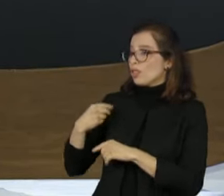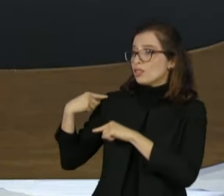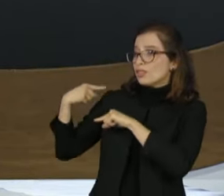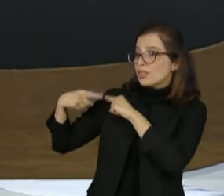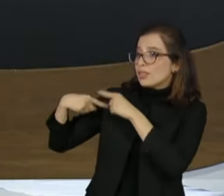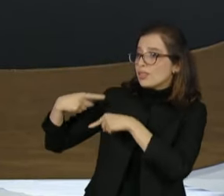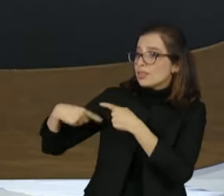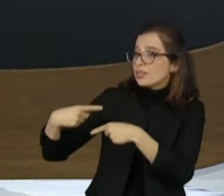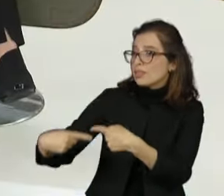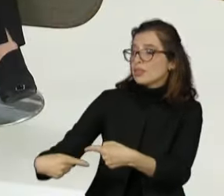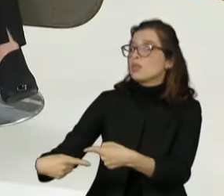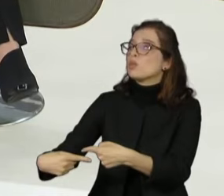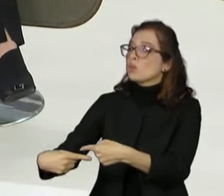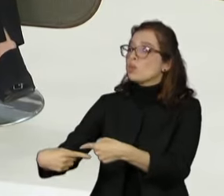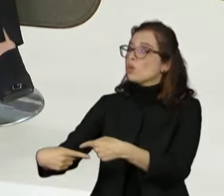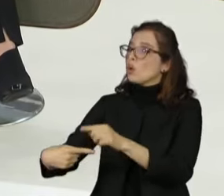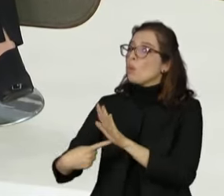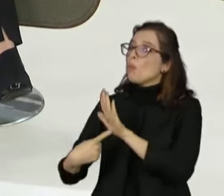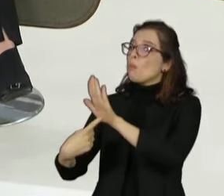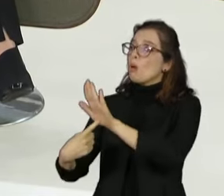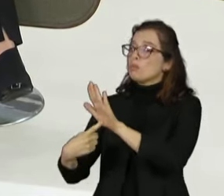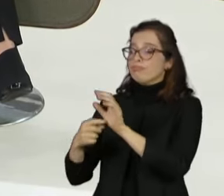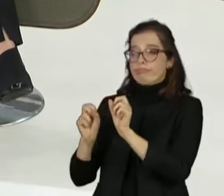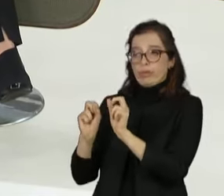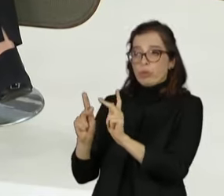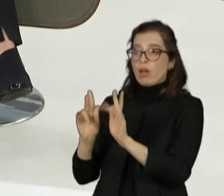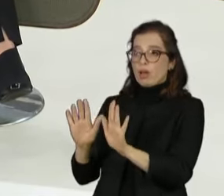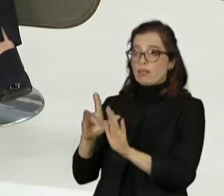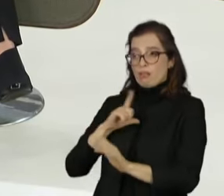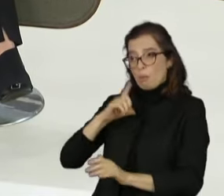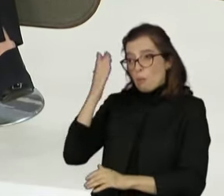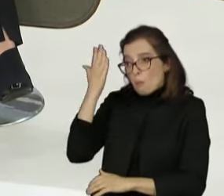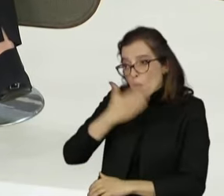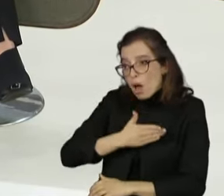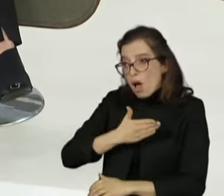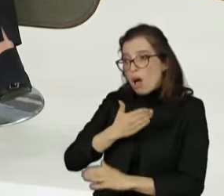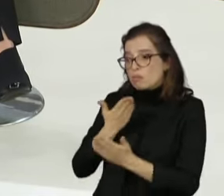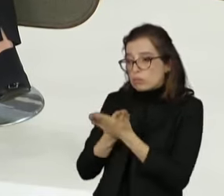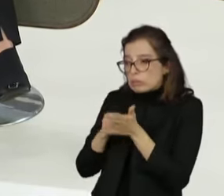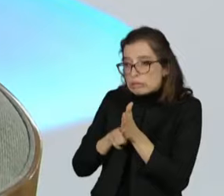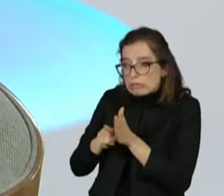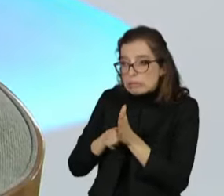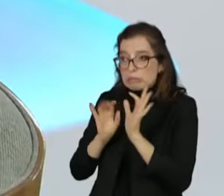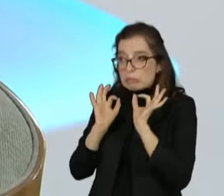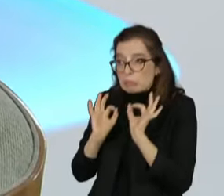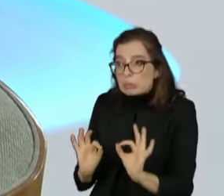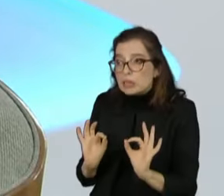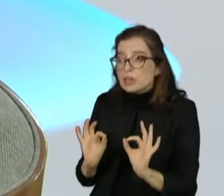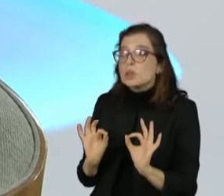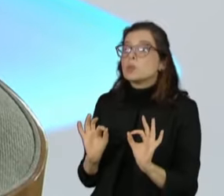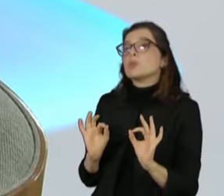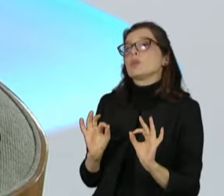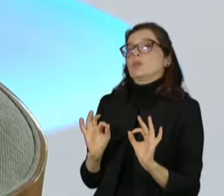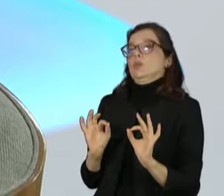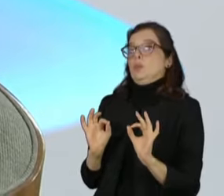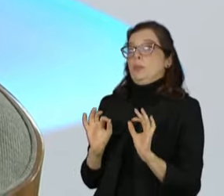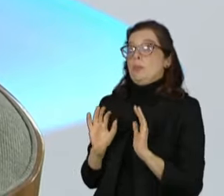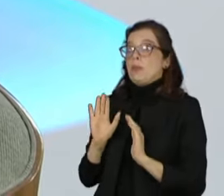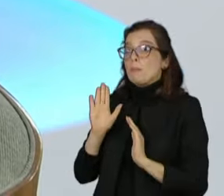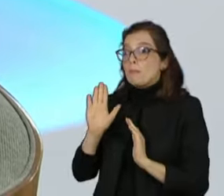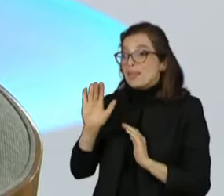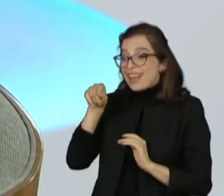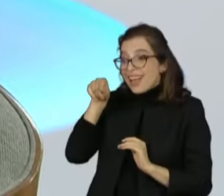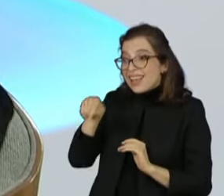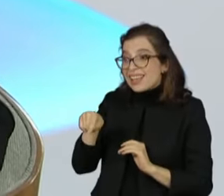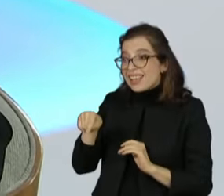comprando a terra. E se comprovar, por estudo antropológico, depois de muitos anos não interessa, que ali é uma área dos